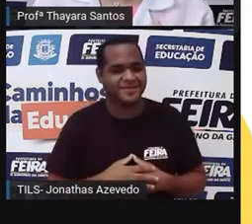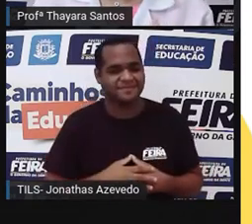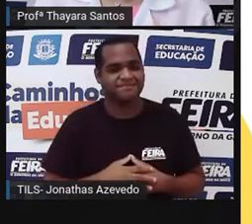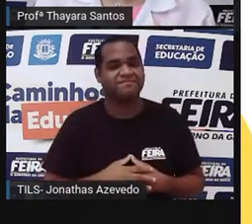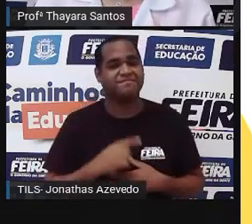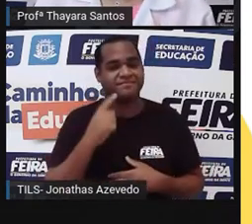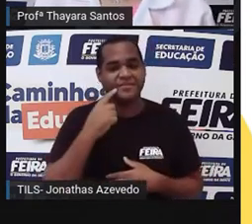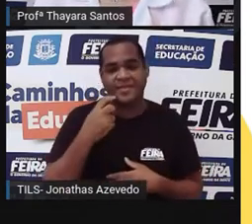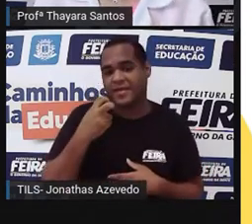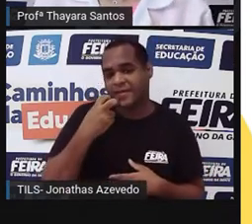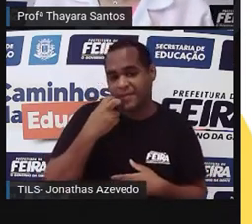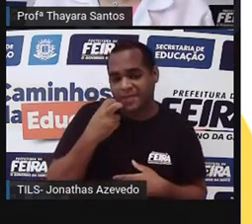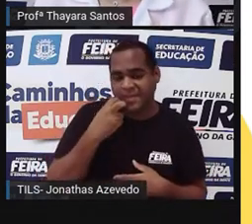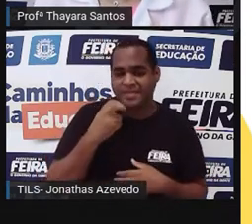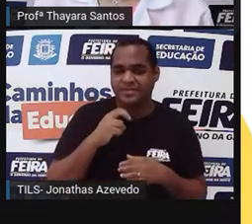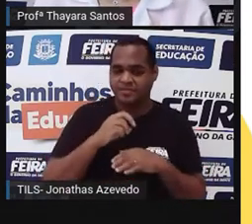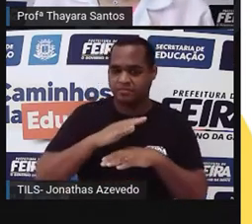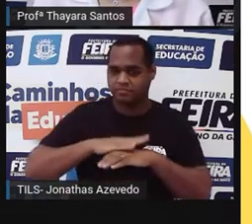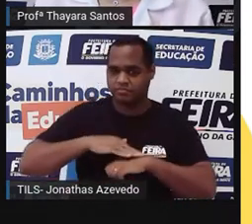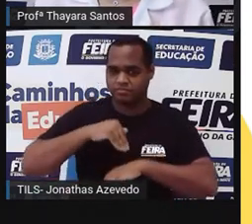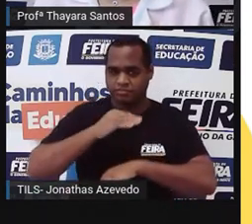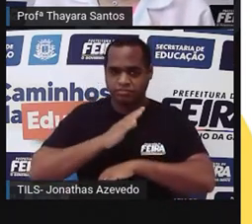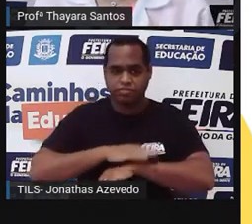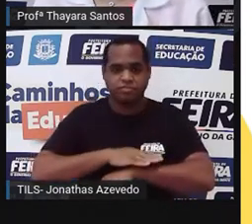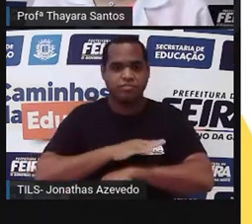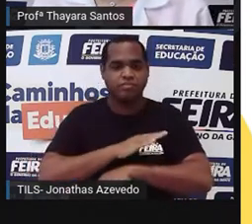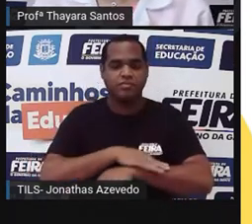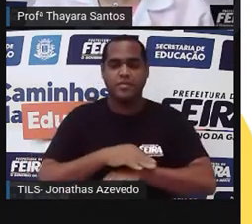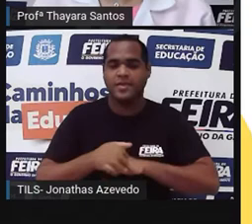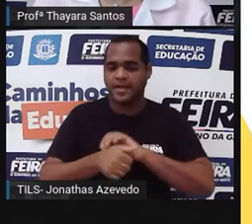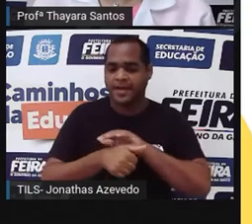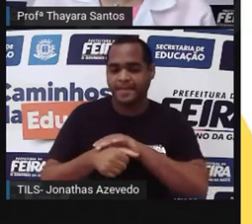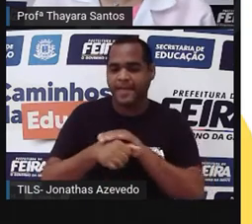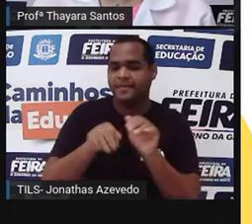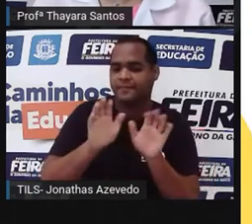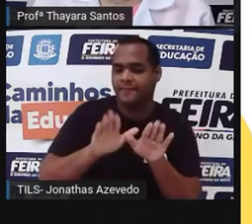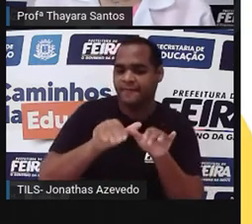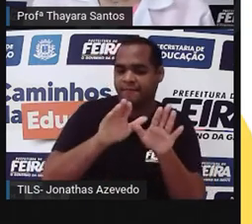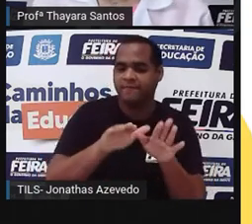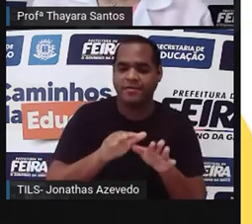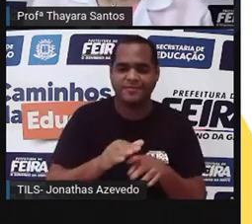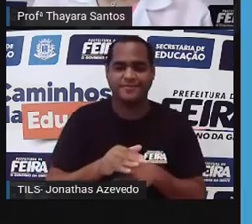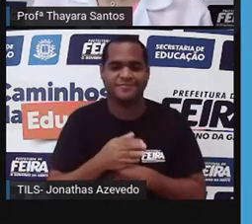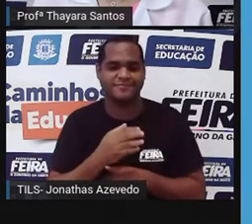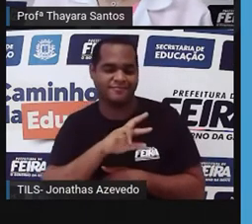caso dos peixes, dos répteis, dos anfíbios, das aves e dos mamíferos.